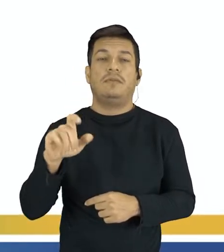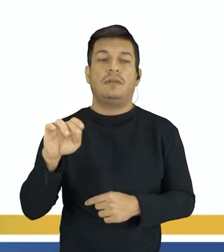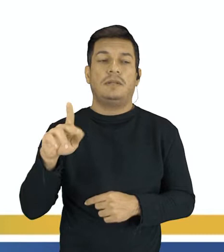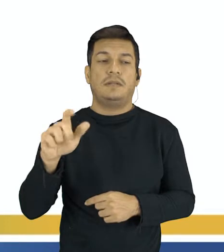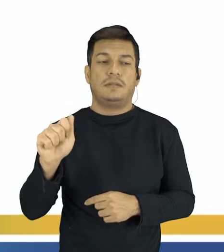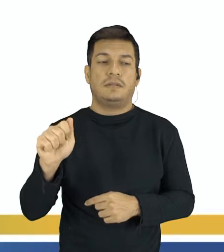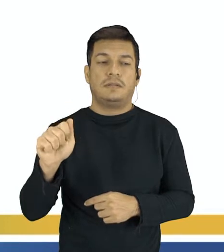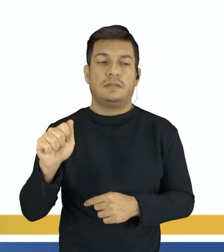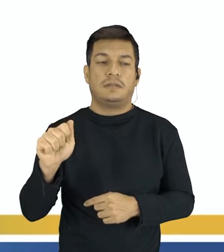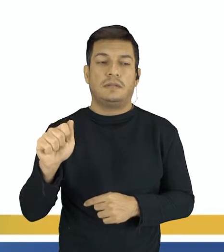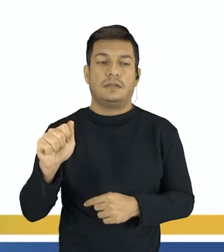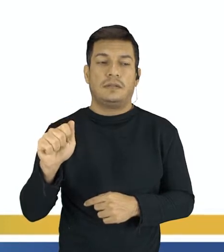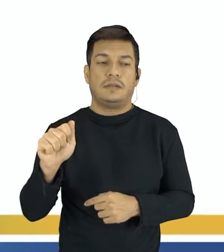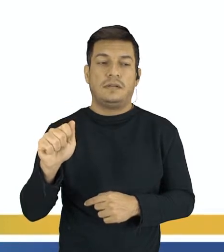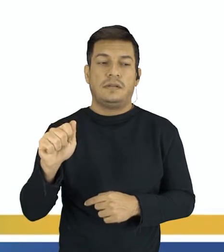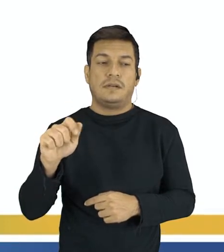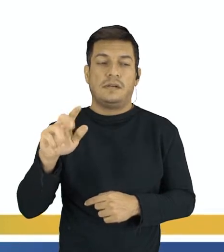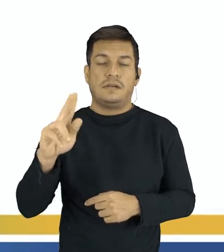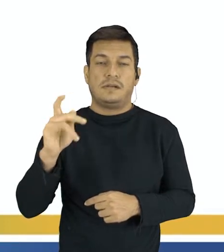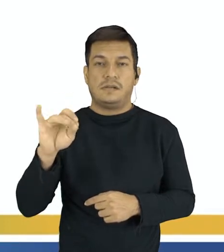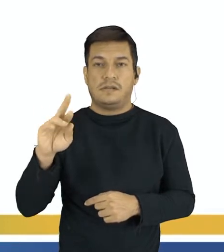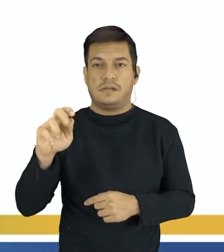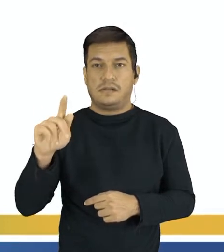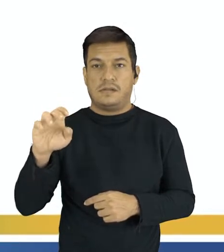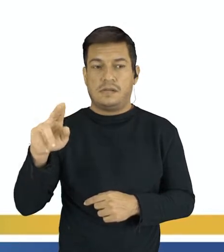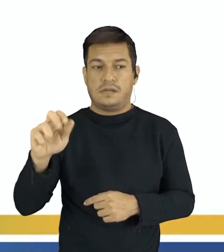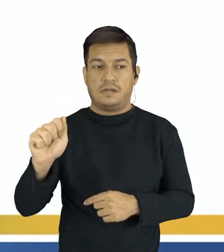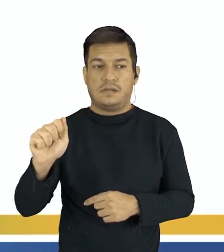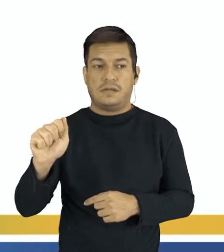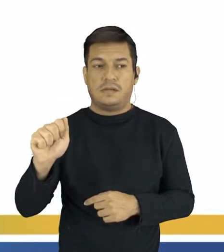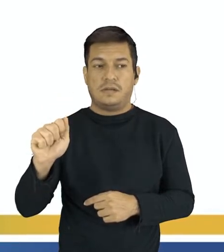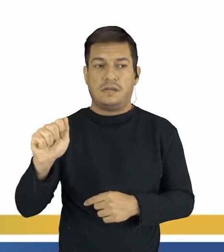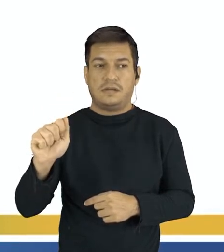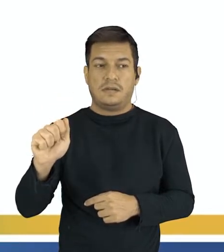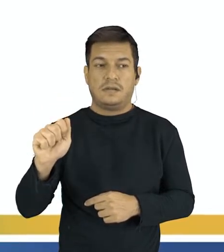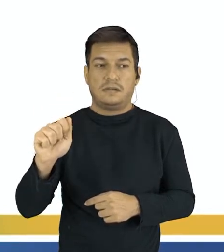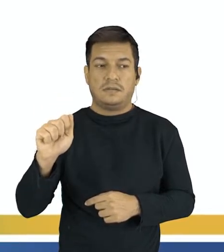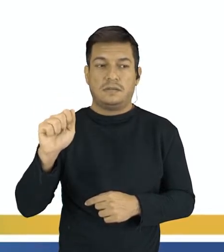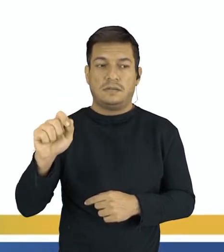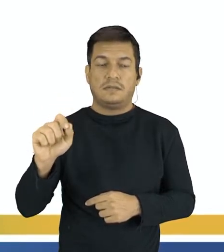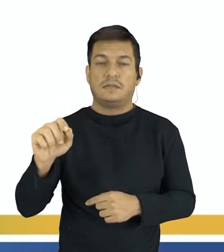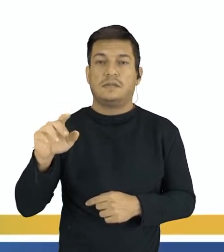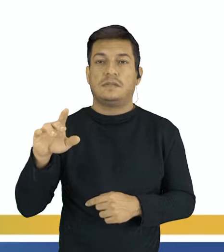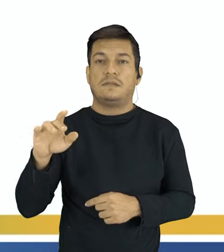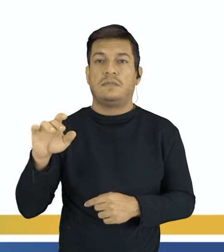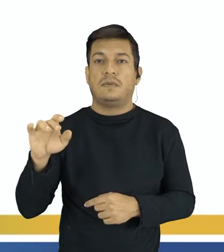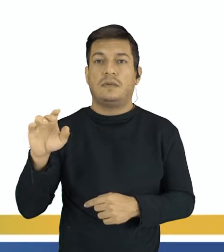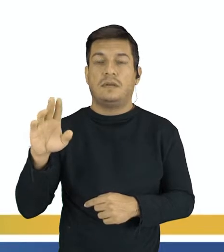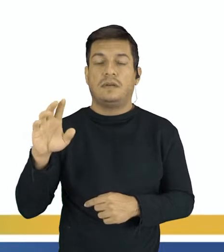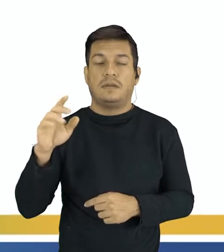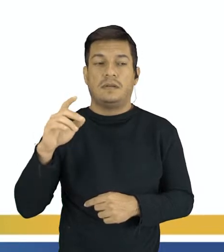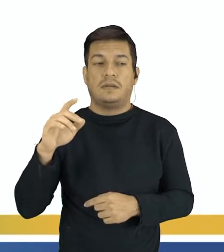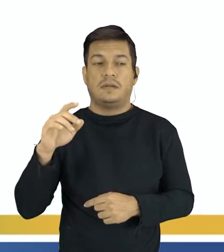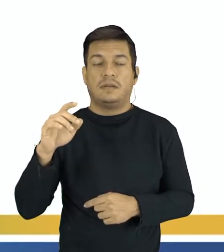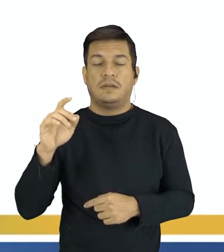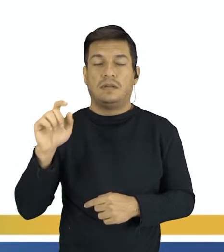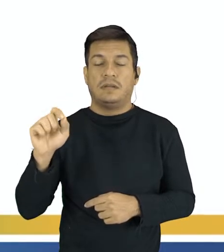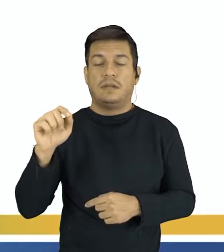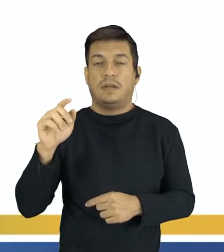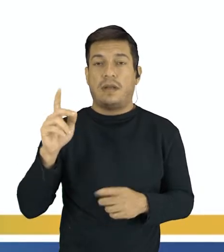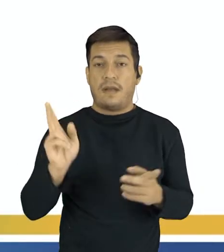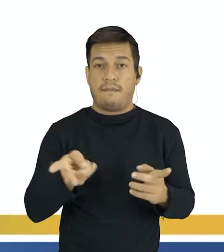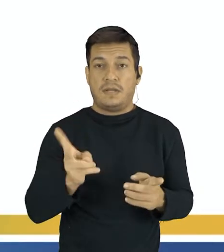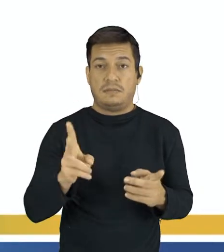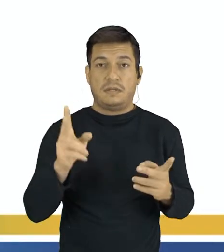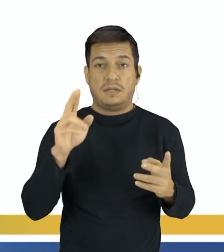e a gente tem a formação de duas moléculas de água como produto. Nessa equação, nós não percebemos essa mesma quantidade